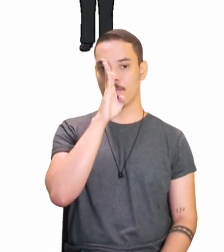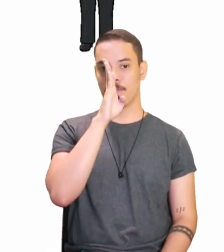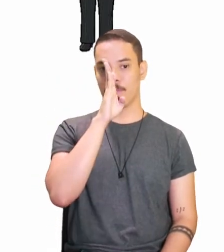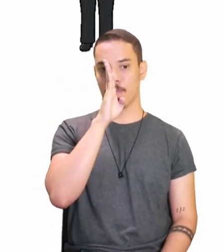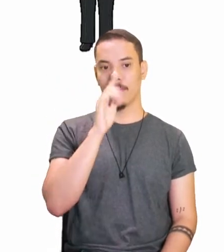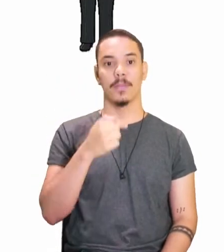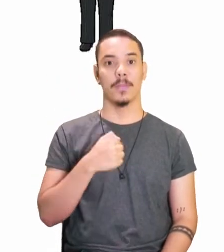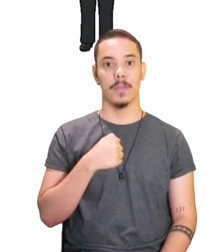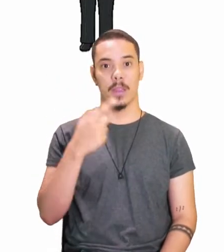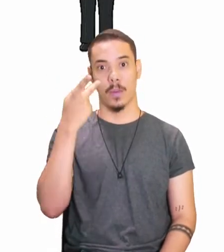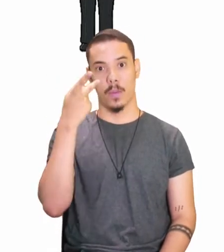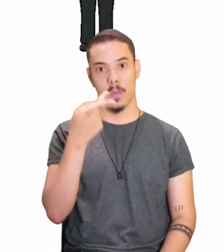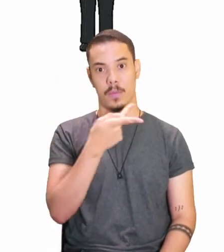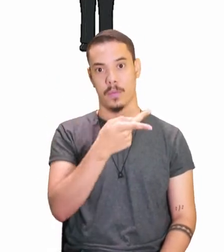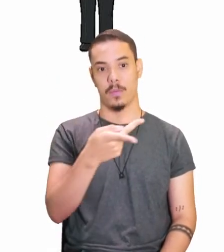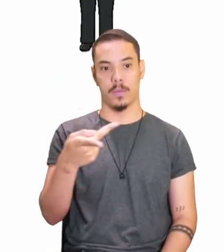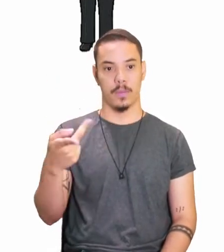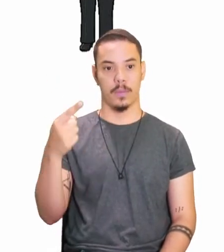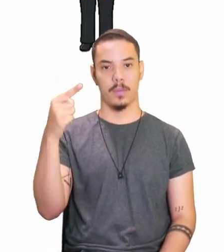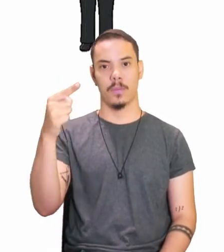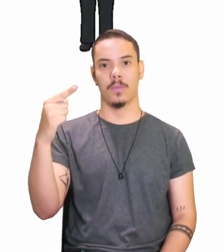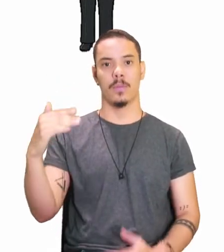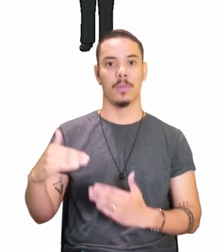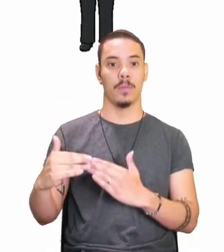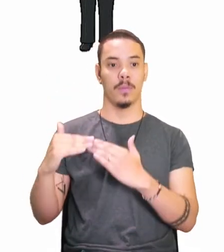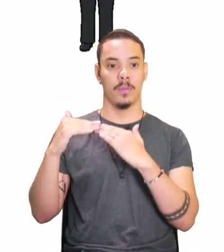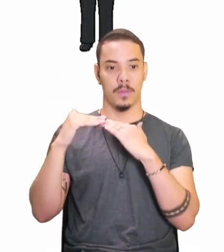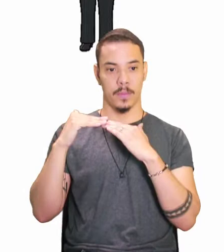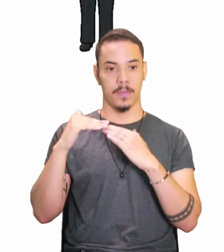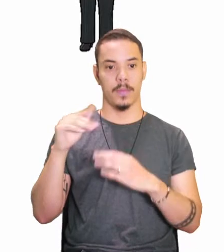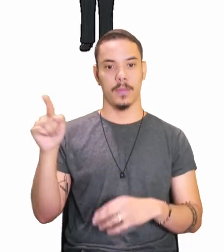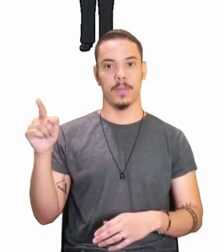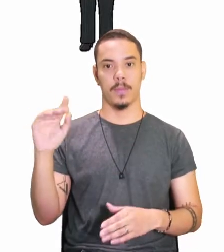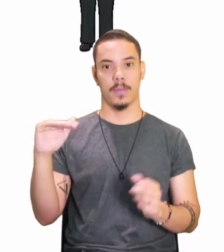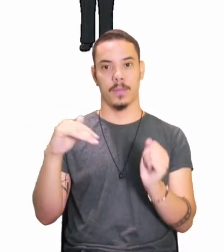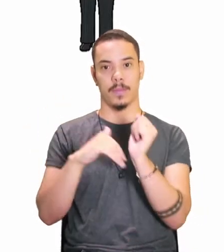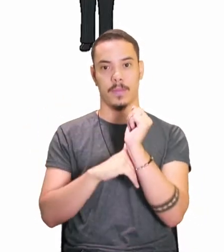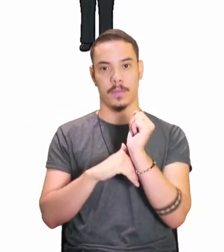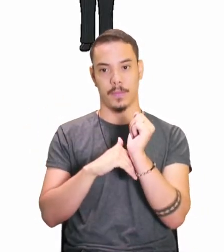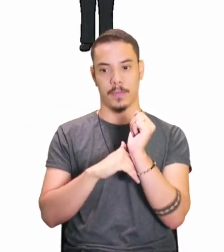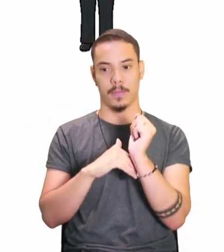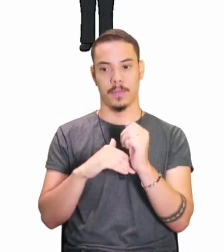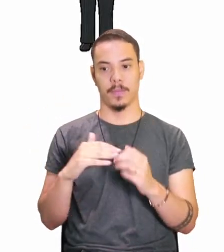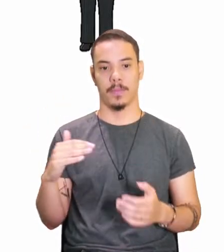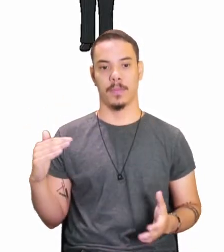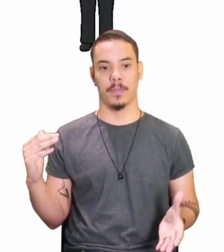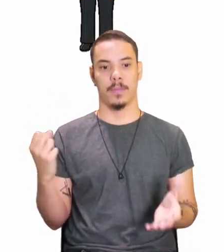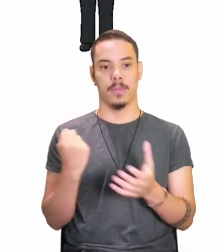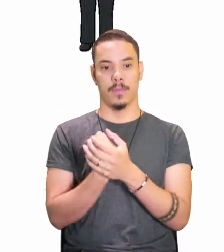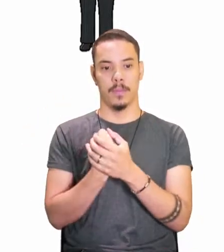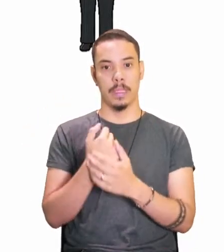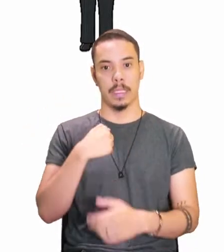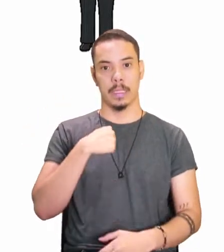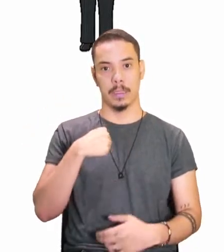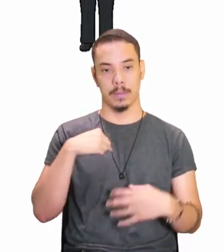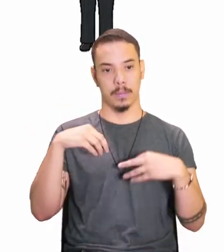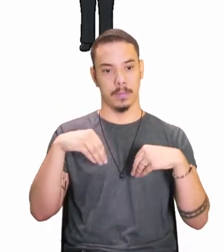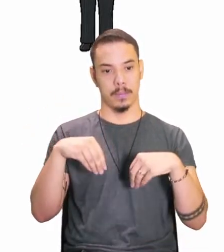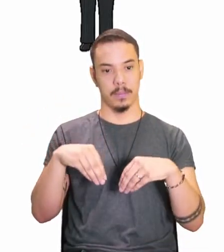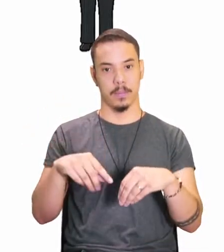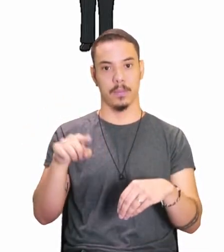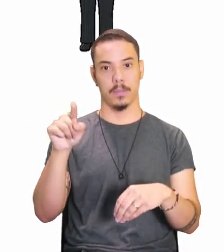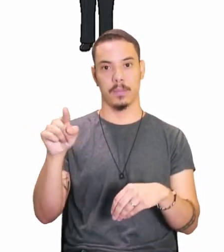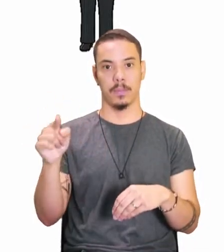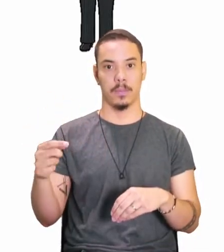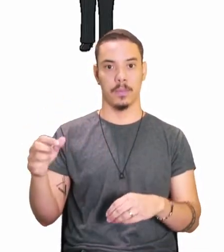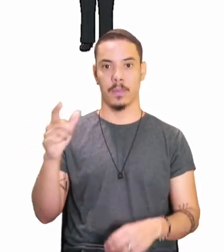Eu procuro, tu indagas. Ele esconde. Eu planto, tu